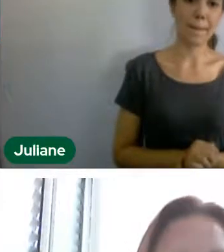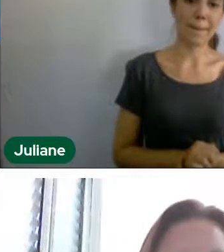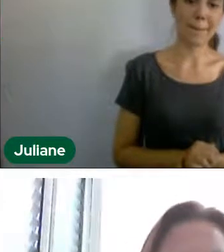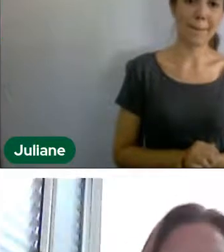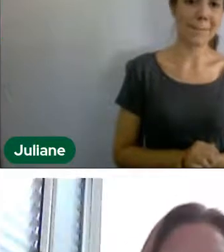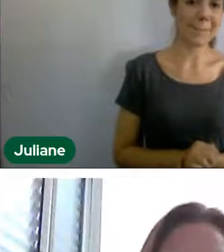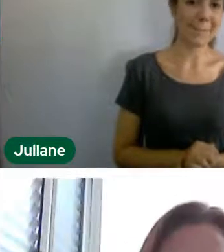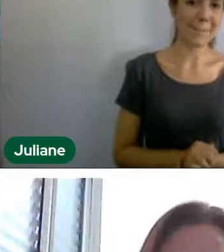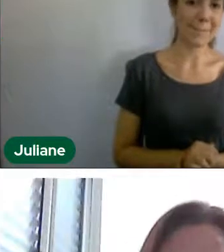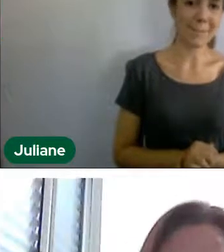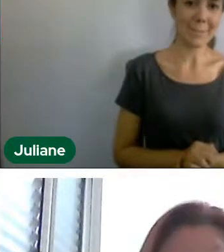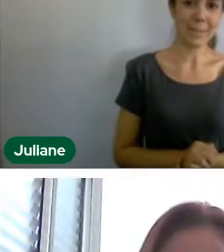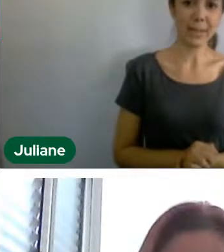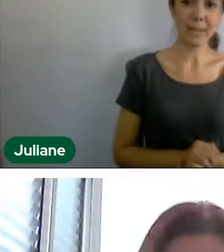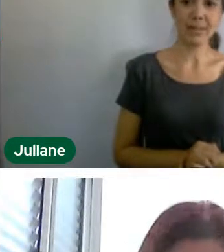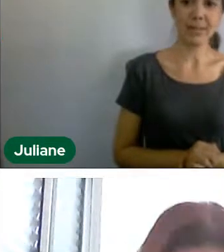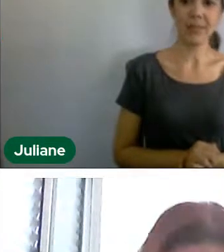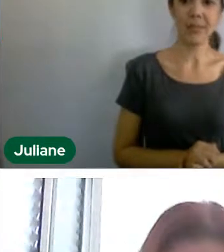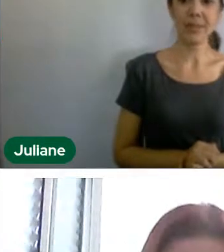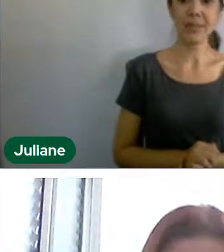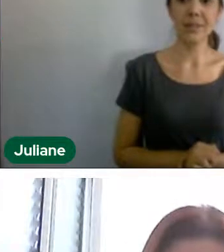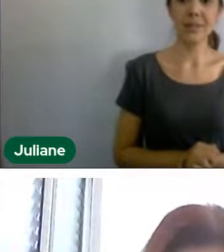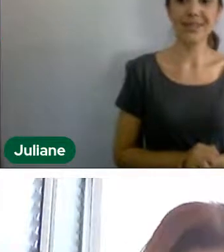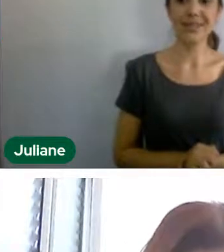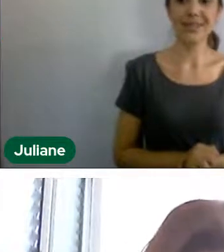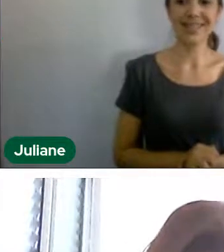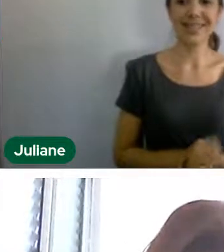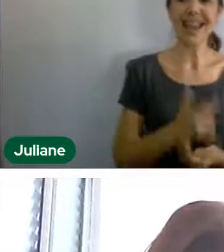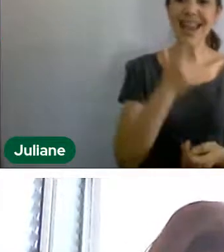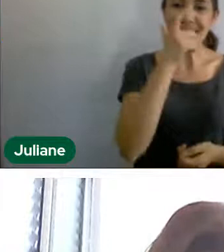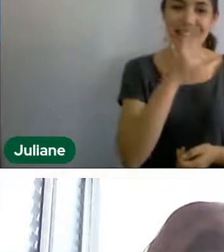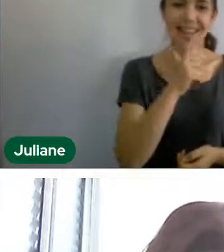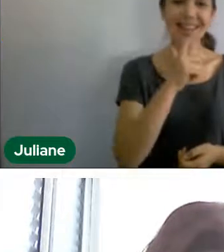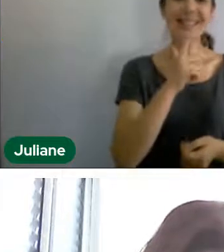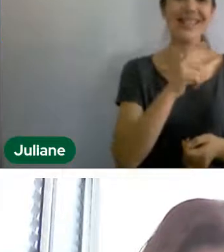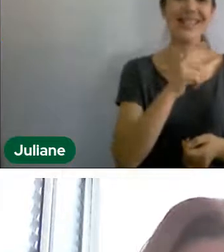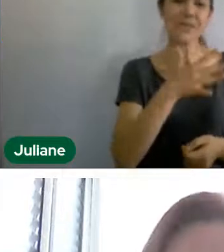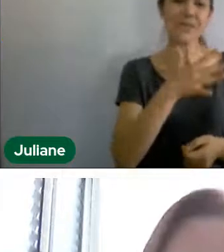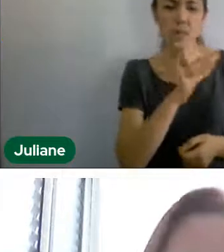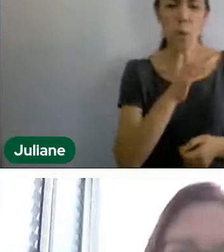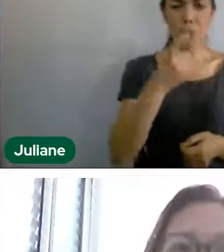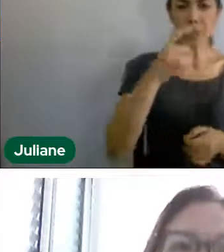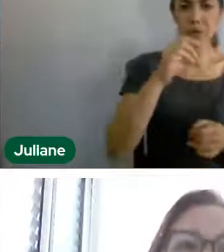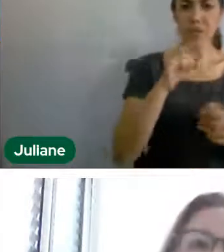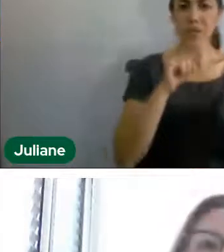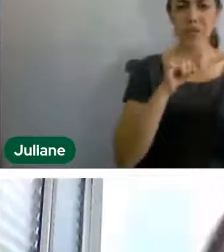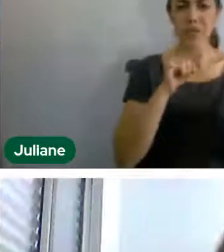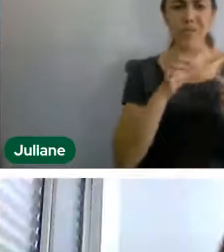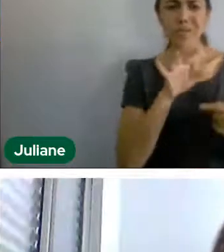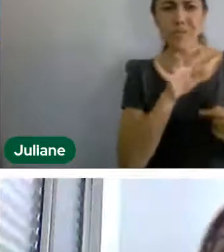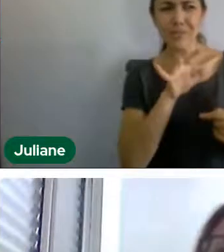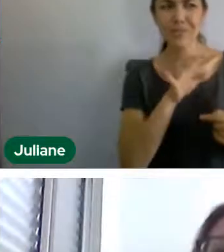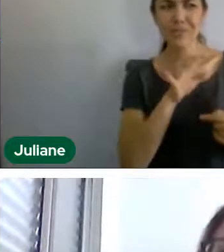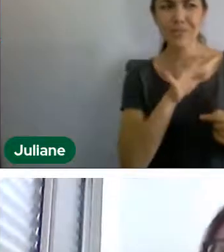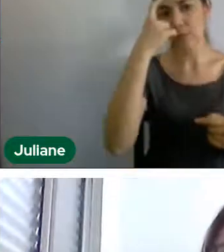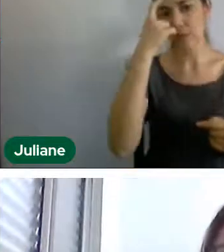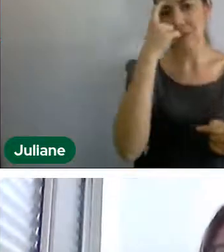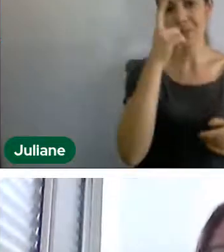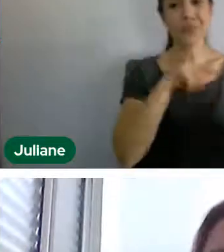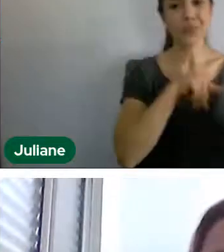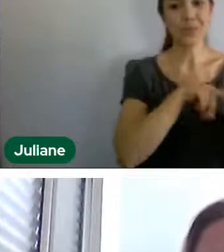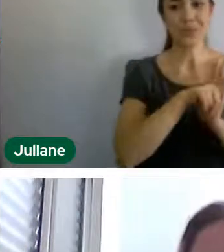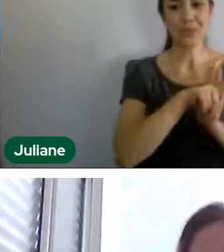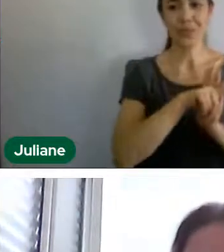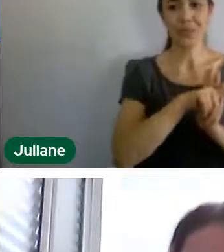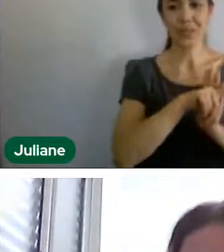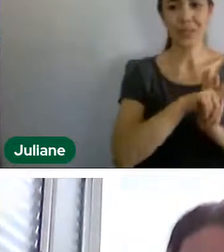Eu acho que era mais ou menos nessa linha, Jussara, vamos... qualquer coisa, ela... que você conhece quando ela voltar. Por